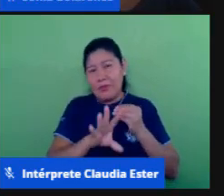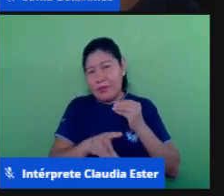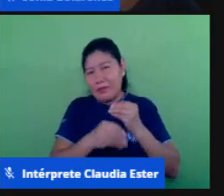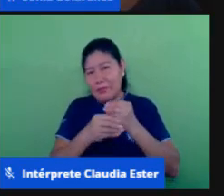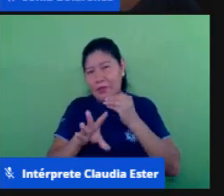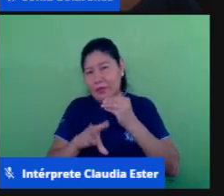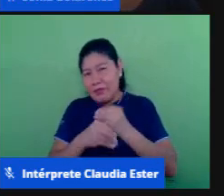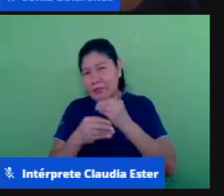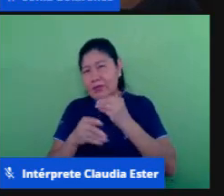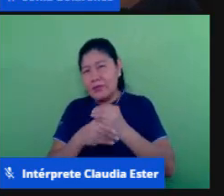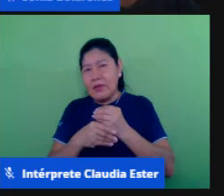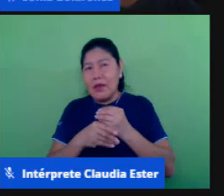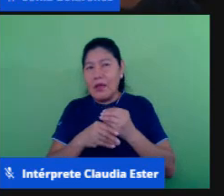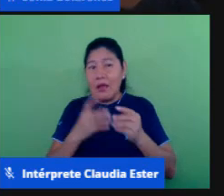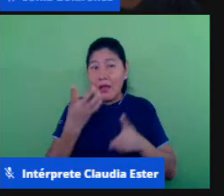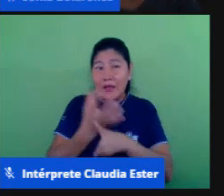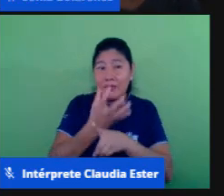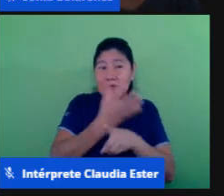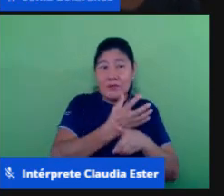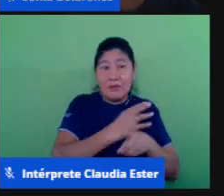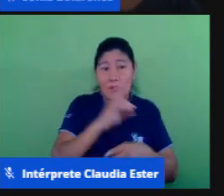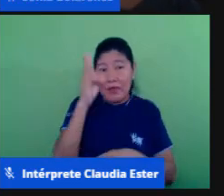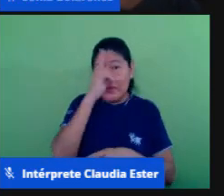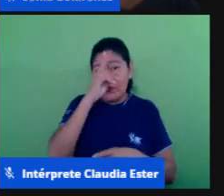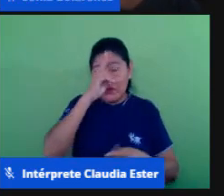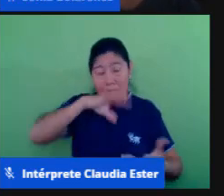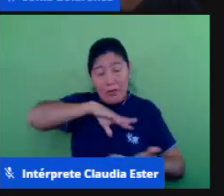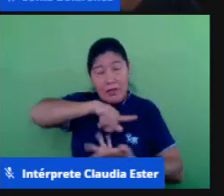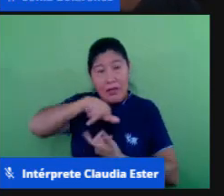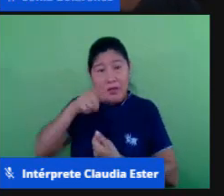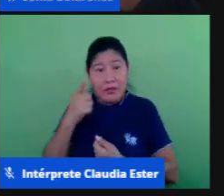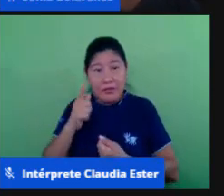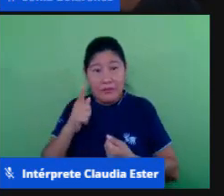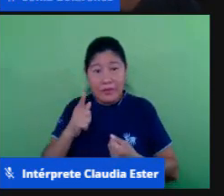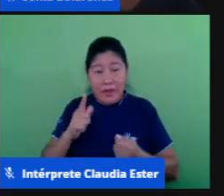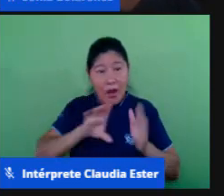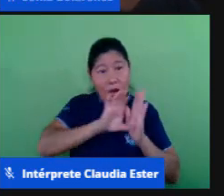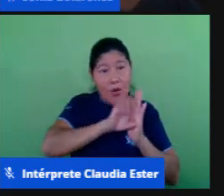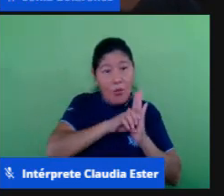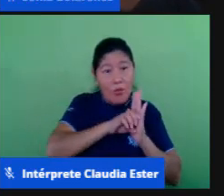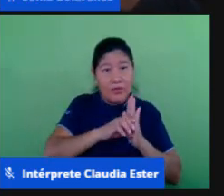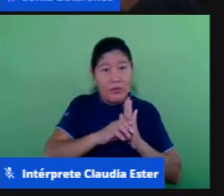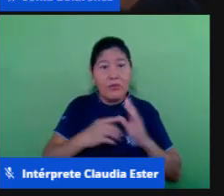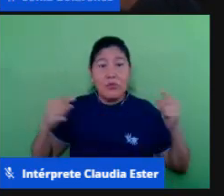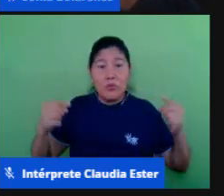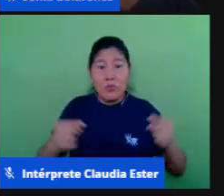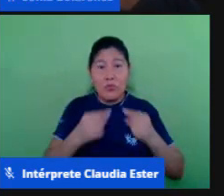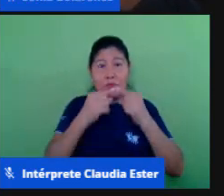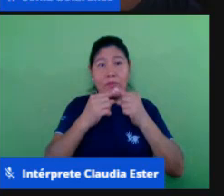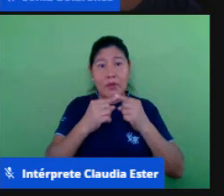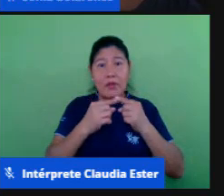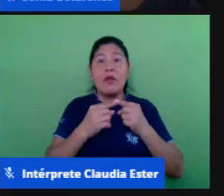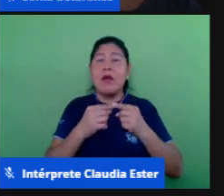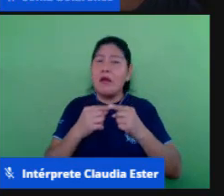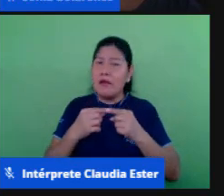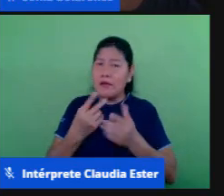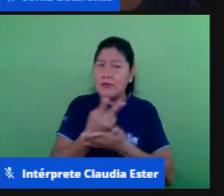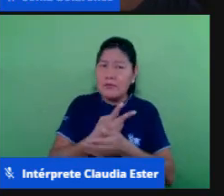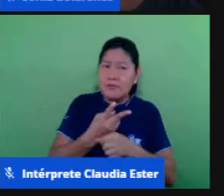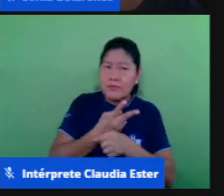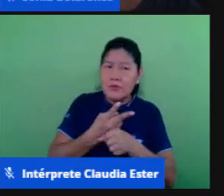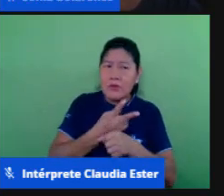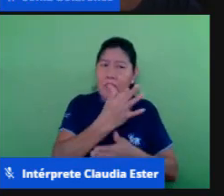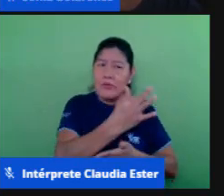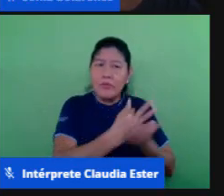componentes que tem vamos dizer menos horários né então eu posso lá buscar um bom texto de língua